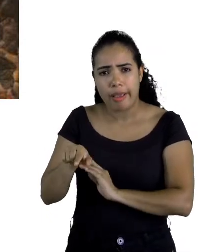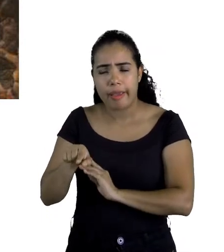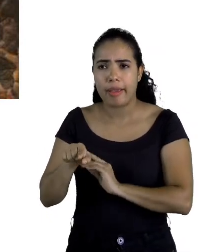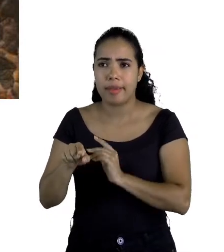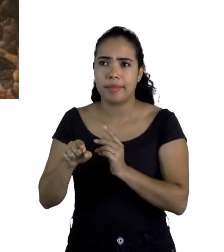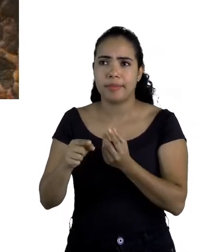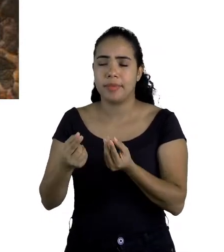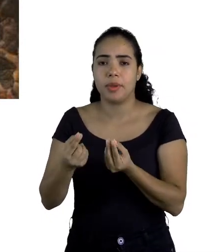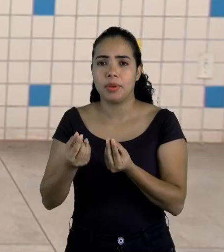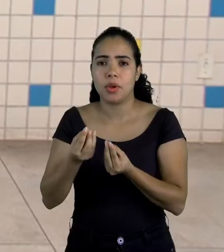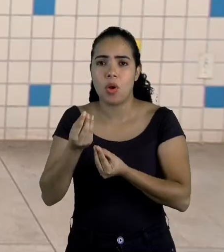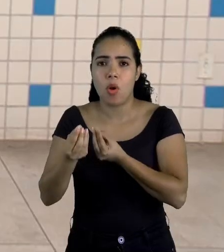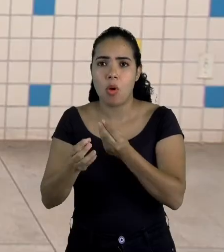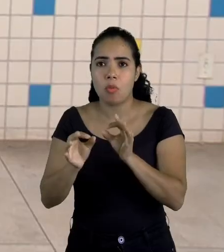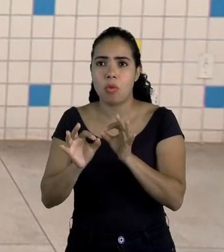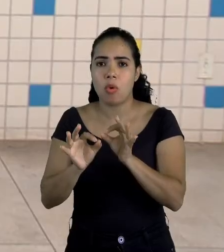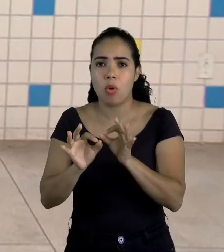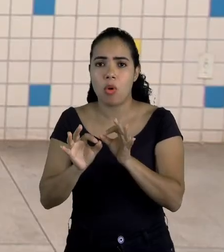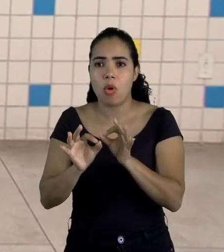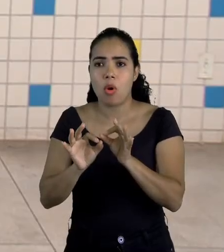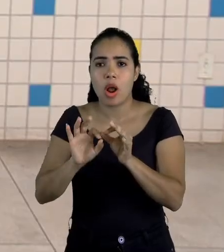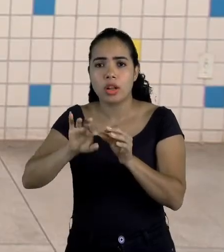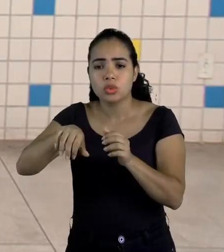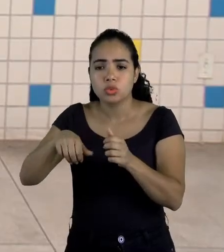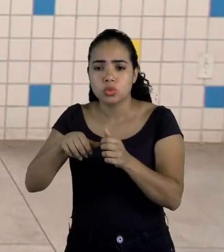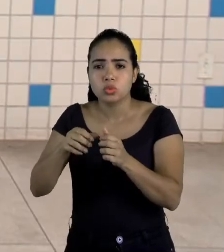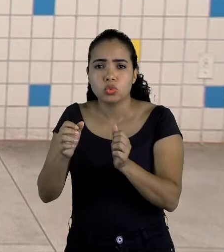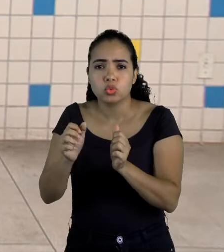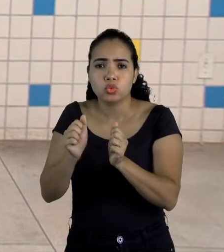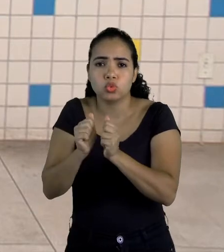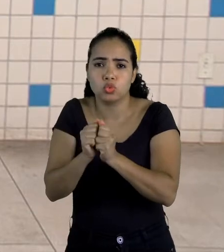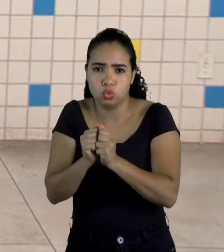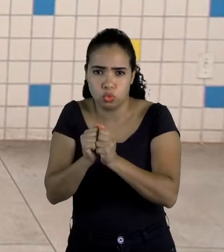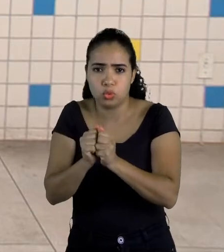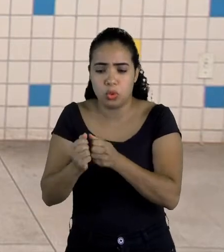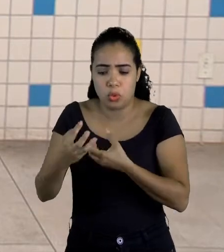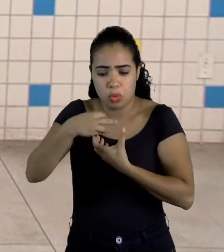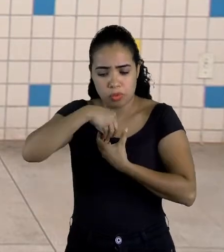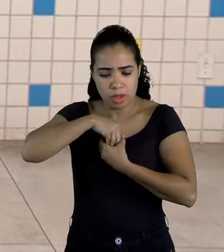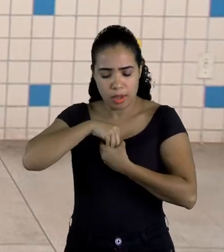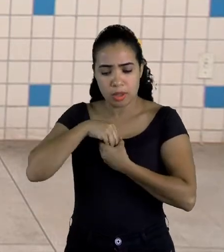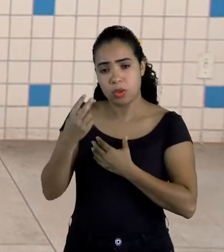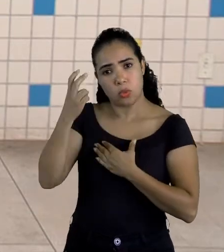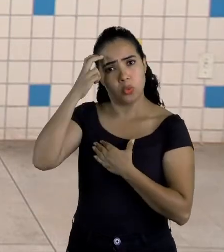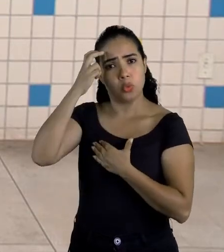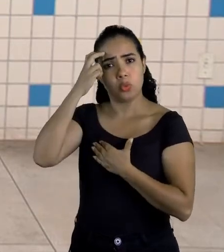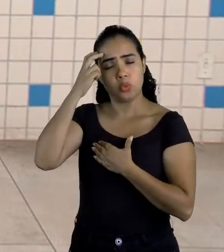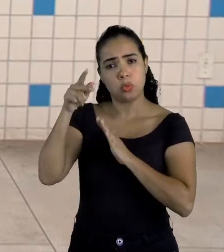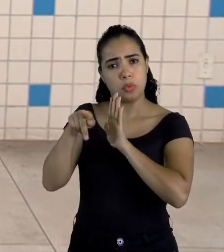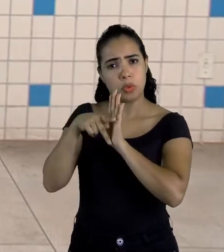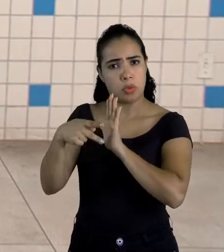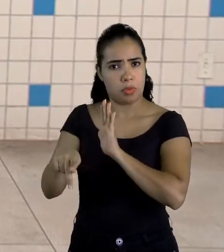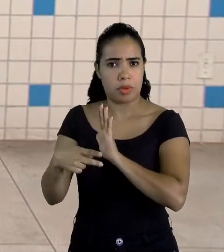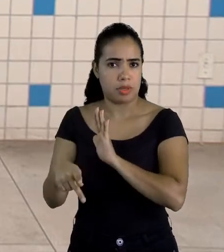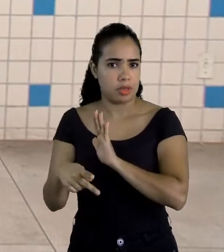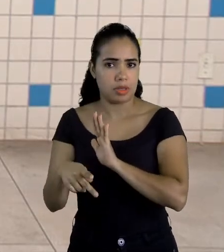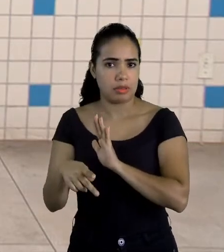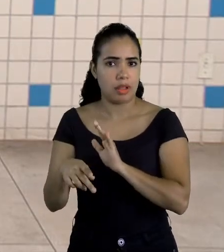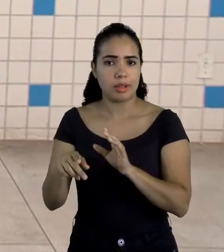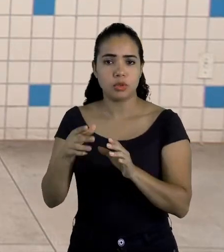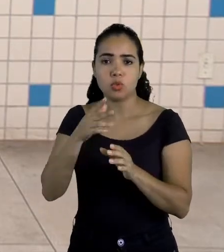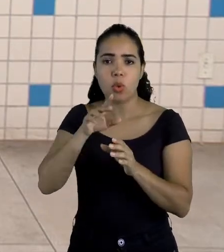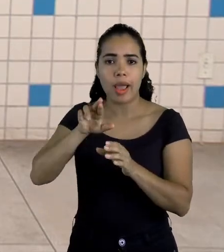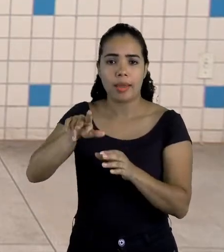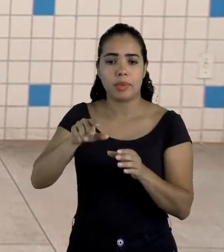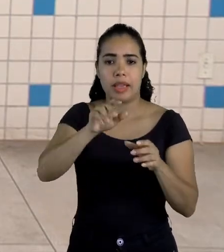longe da sua cultura. Eles trouxeram consigo a sua cultura também. E essa